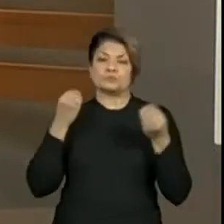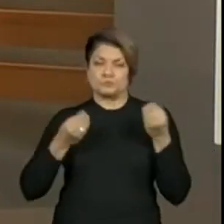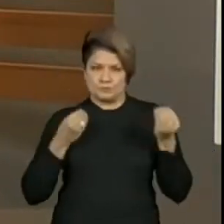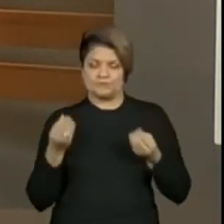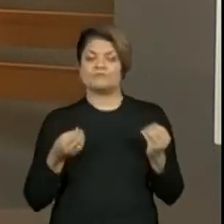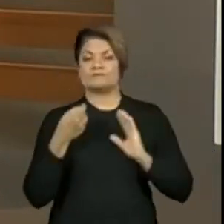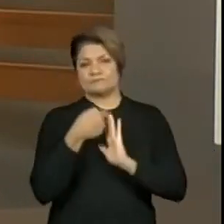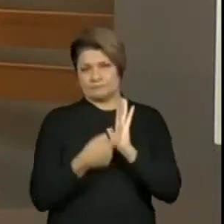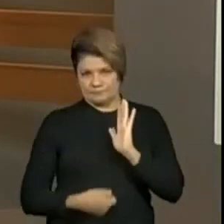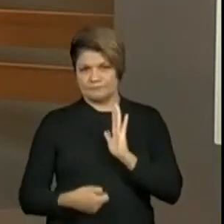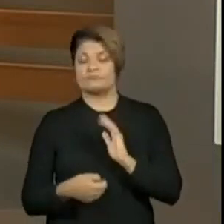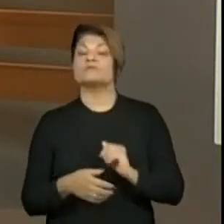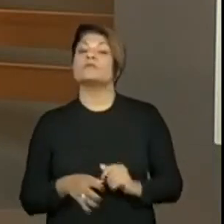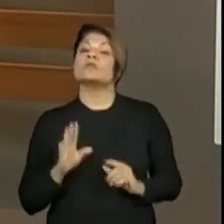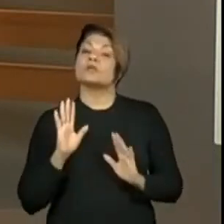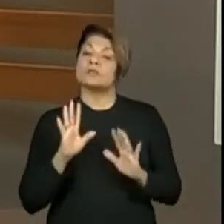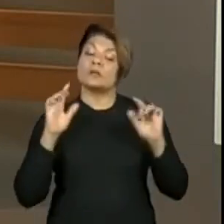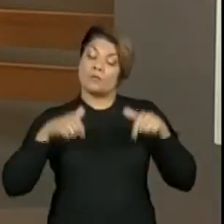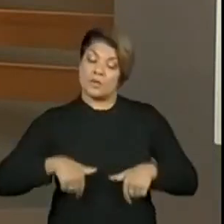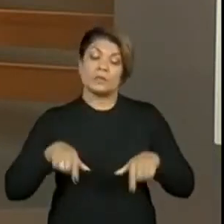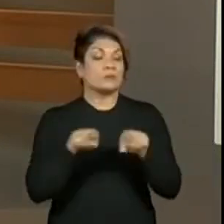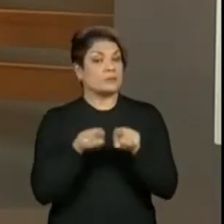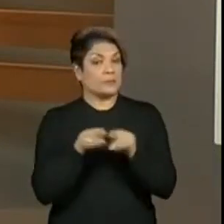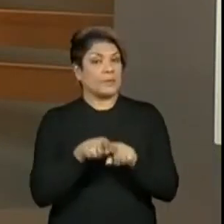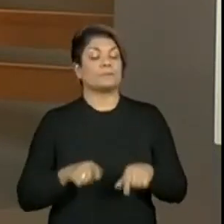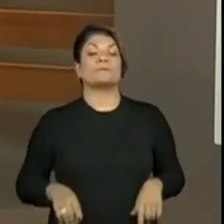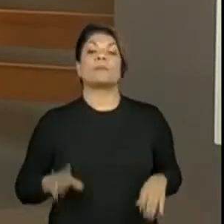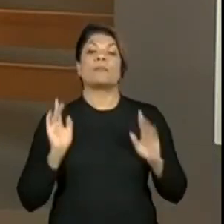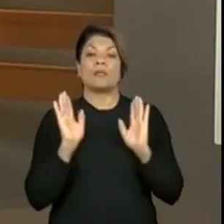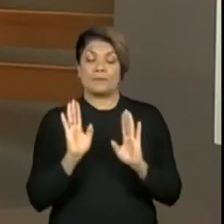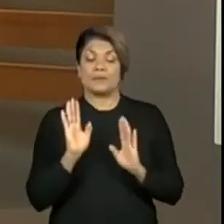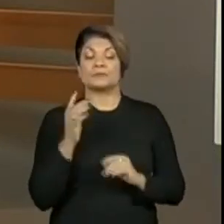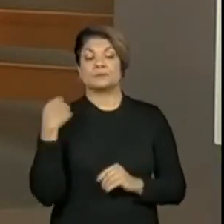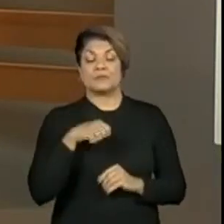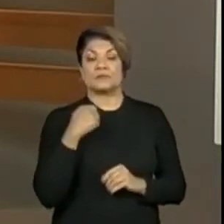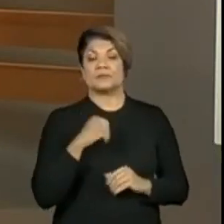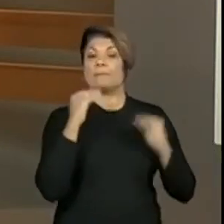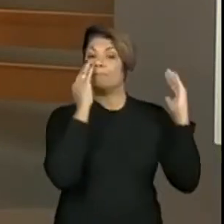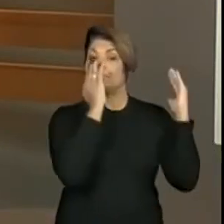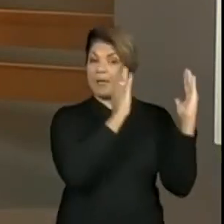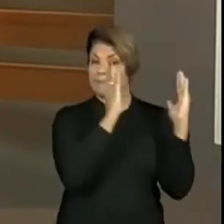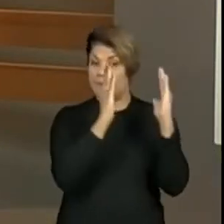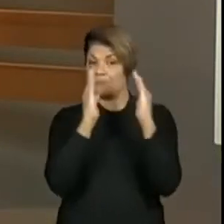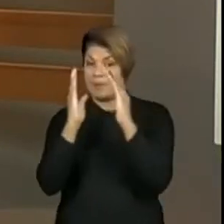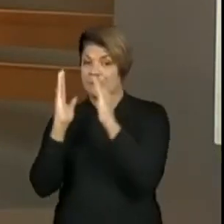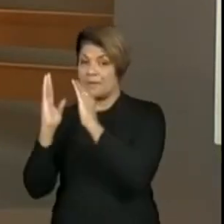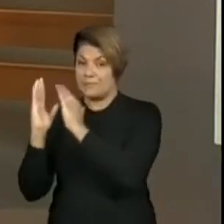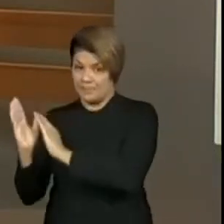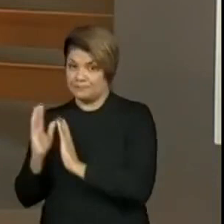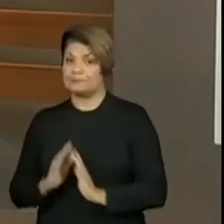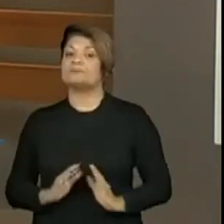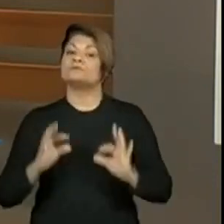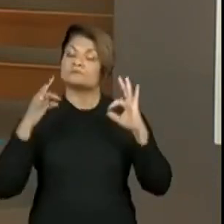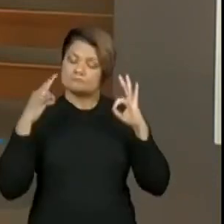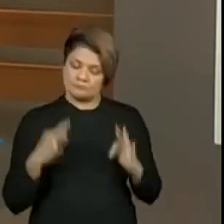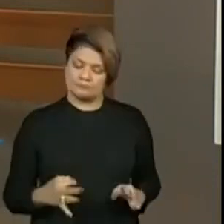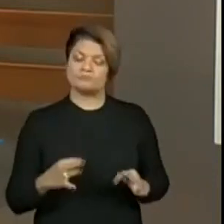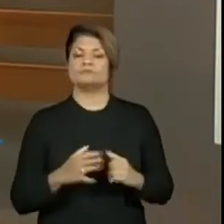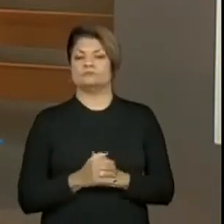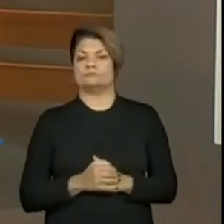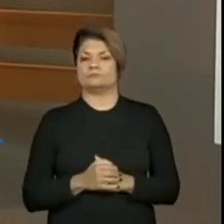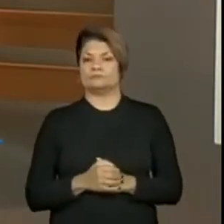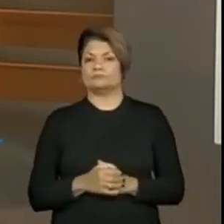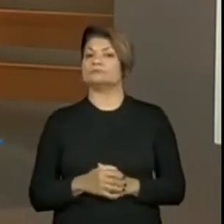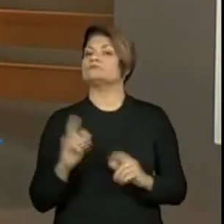foi. Aqui também. Só que a gente vai começar por partes. Por quê? Porque a gente precisa saber construir muito bem feito. Não